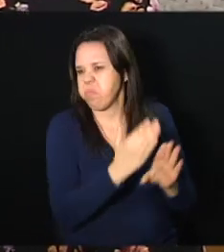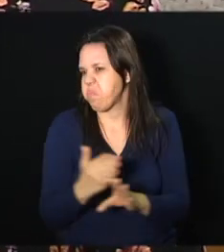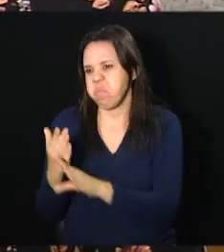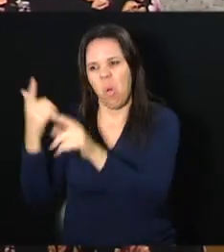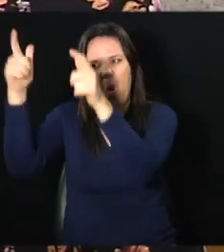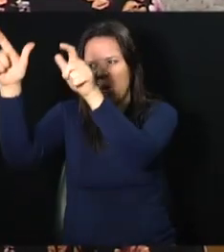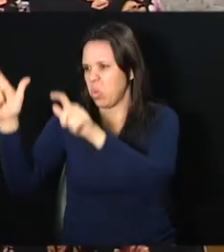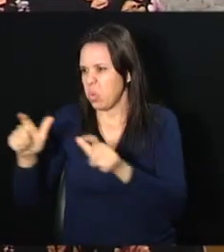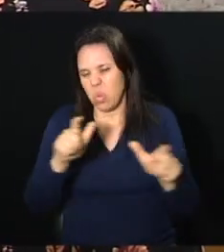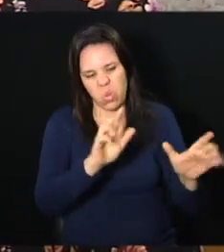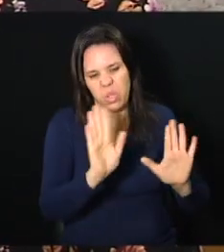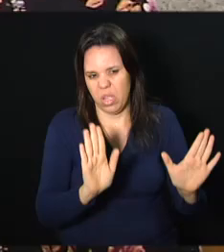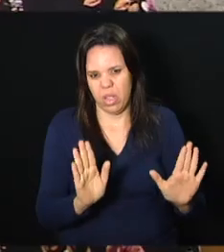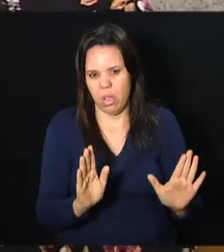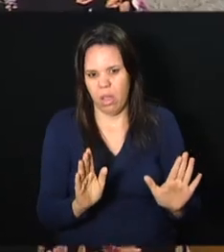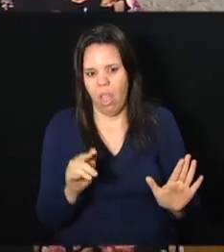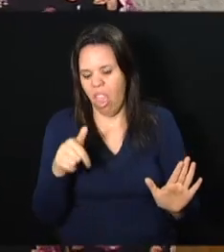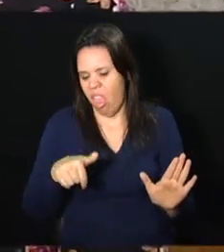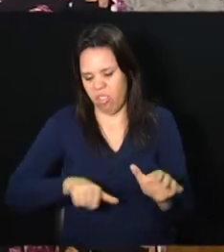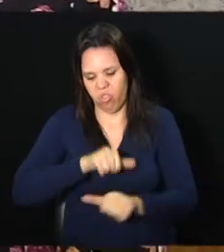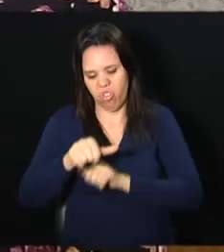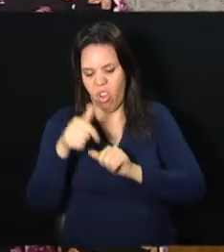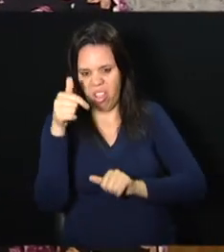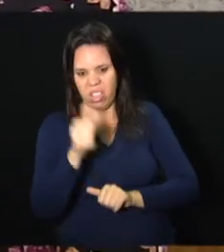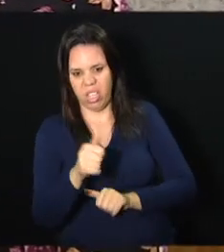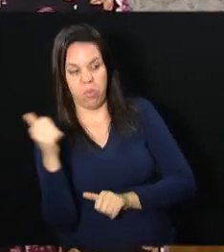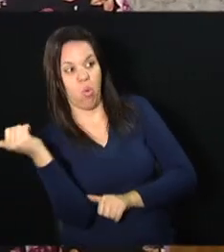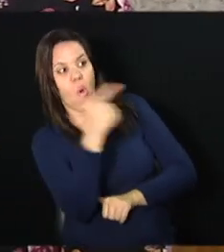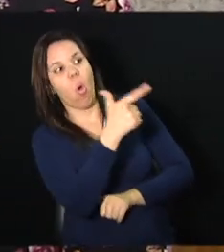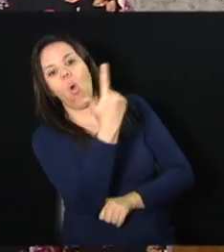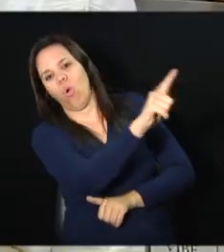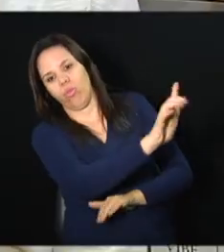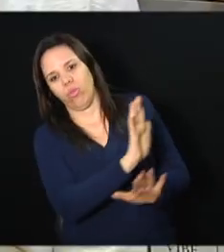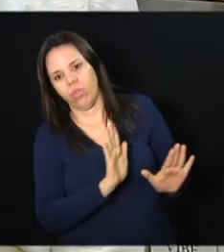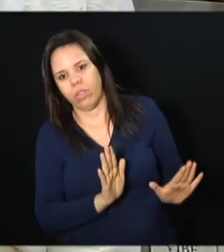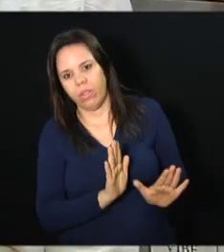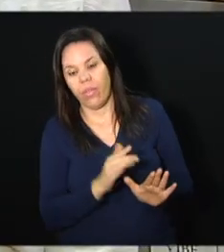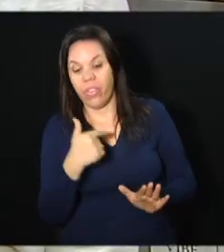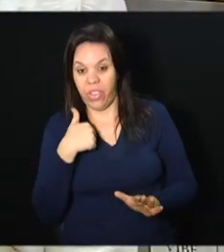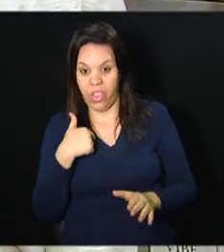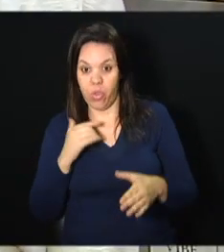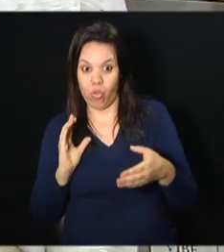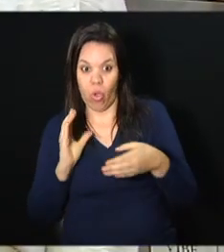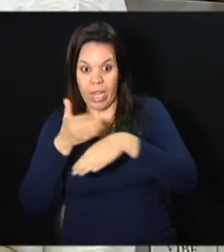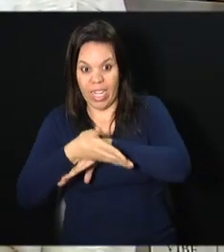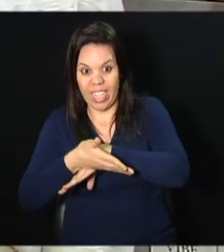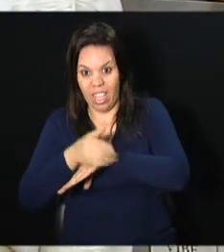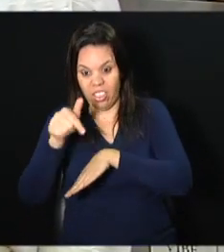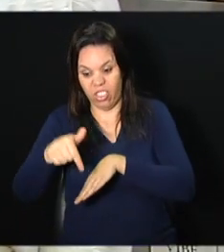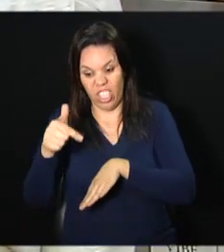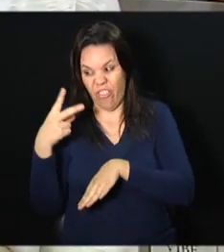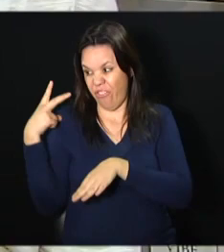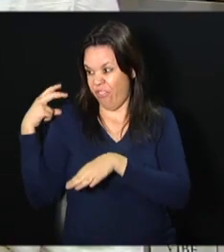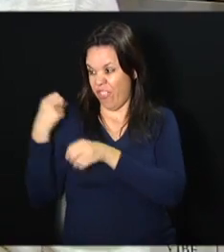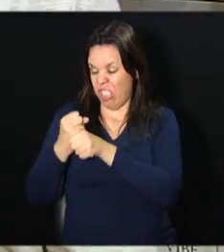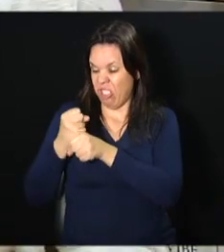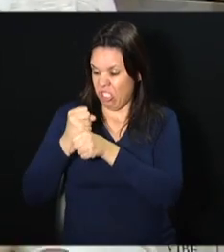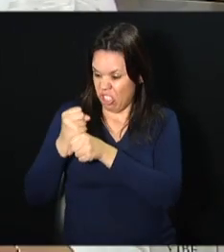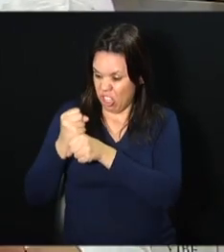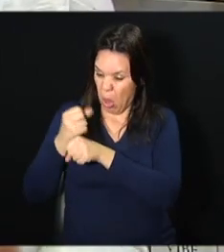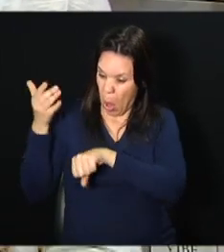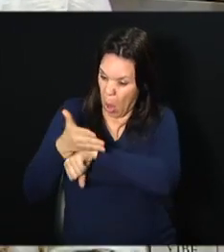fui. Então, eu não troco aqui por nada de seguro. Sou cliente aqui há 20 anos, desde quando eu